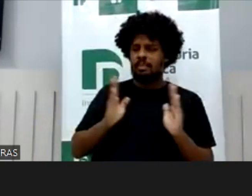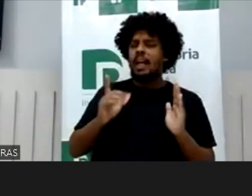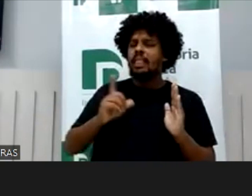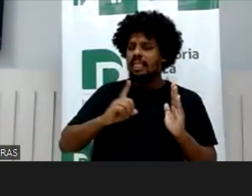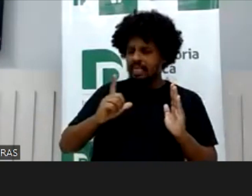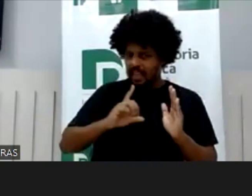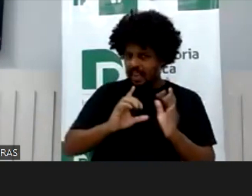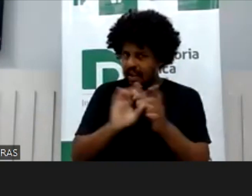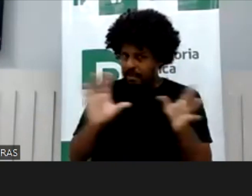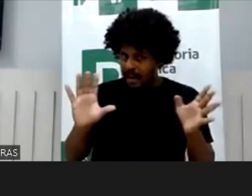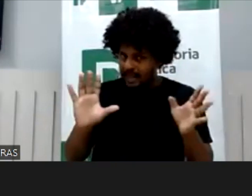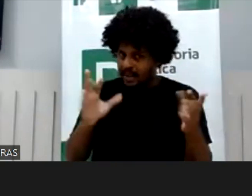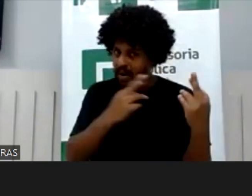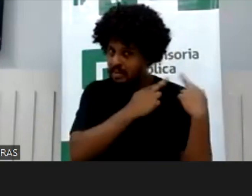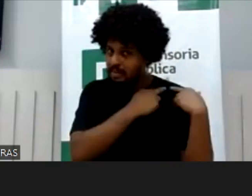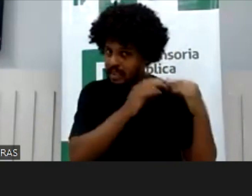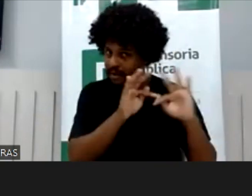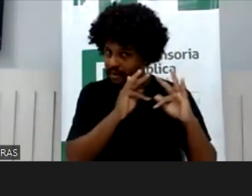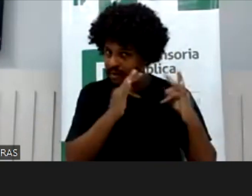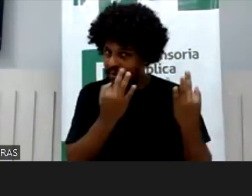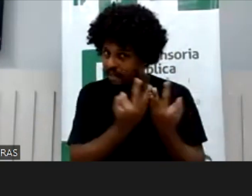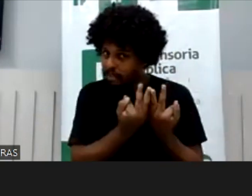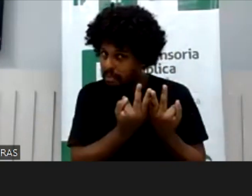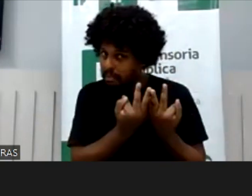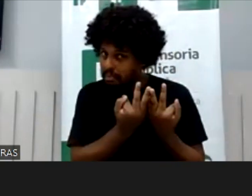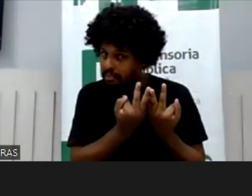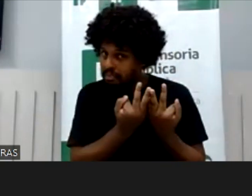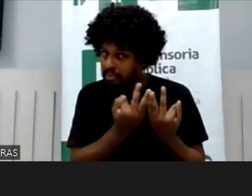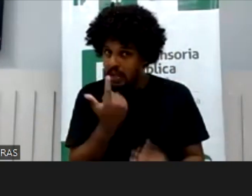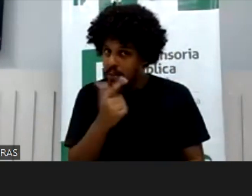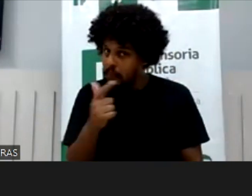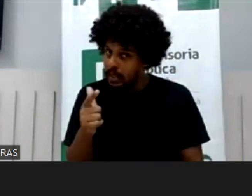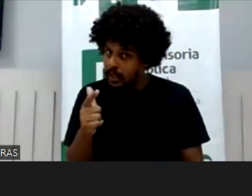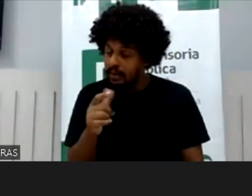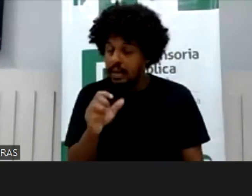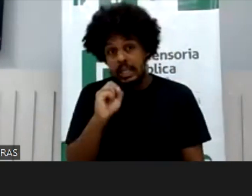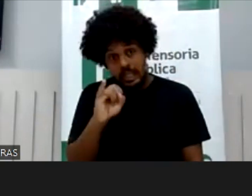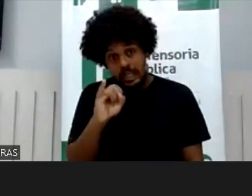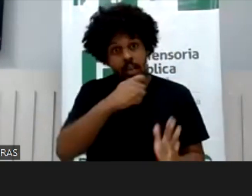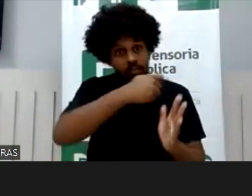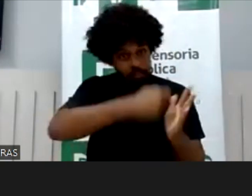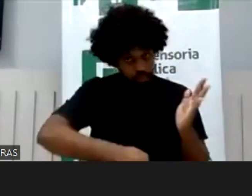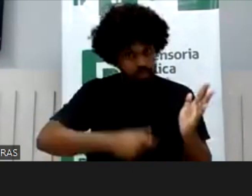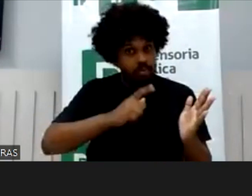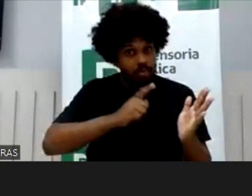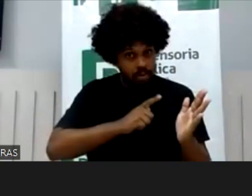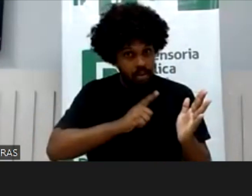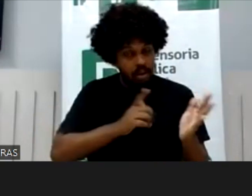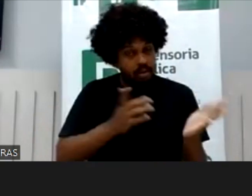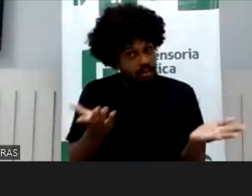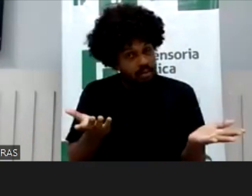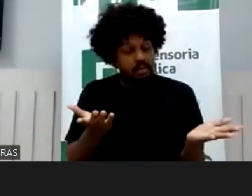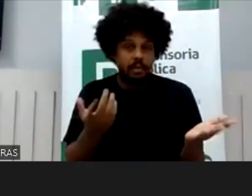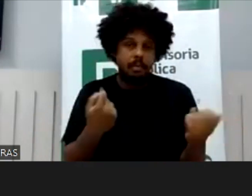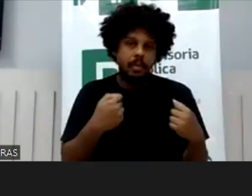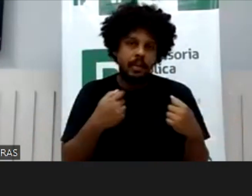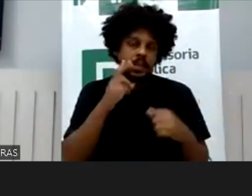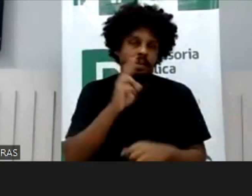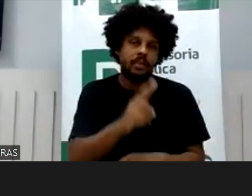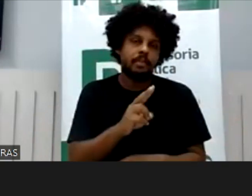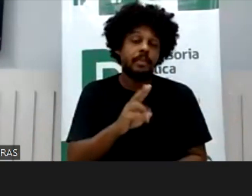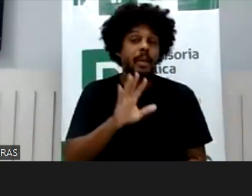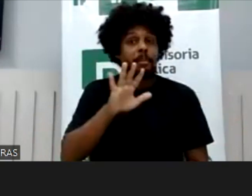regra não poderia ser contra a gravadura, teria que ser contra os pais, por uma autorização com a qual eles não concordaram, se sentiram desrespeitados futuramente,